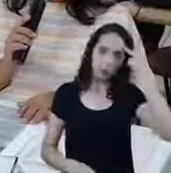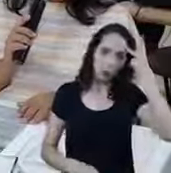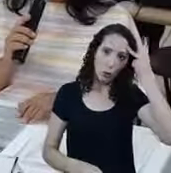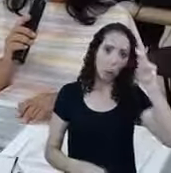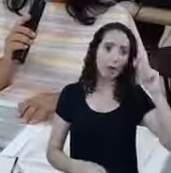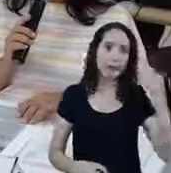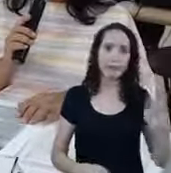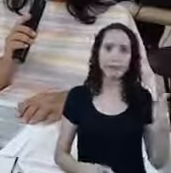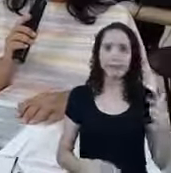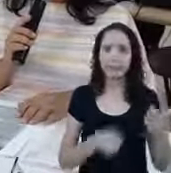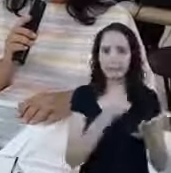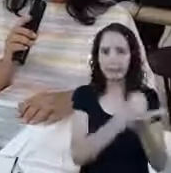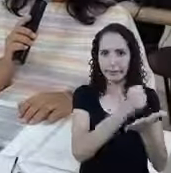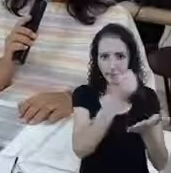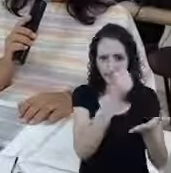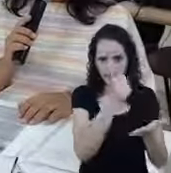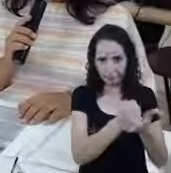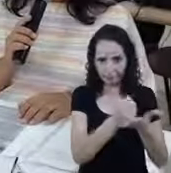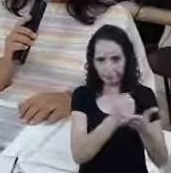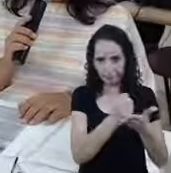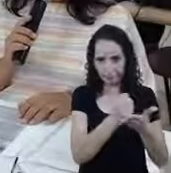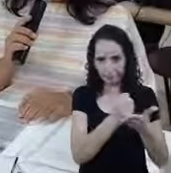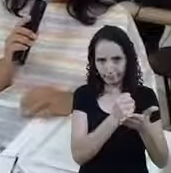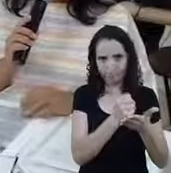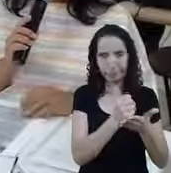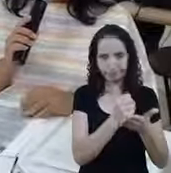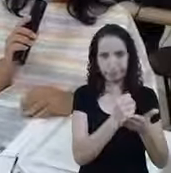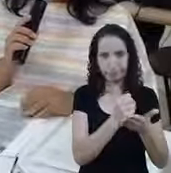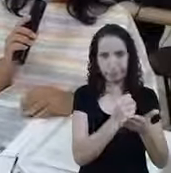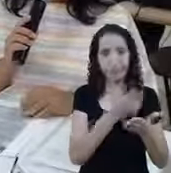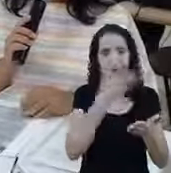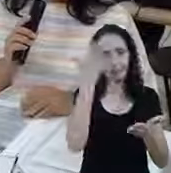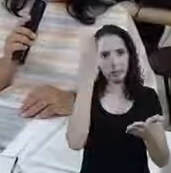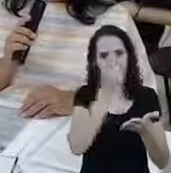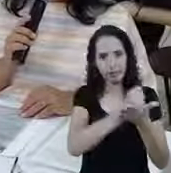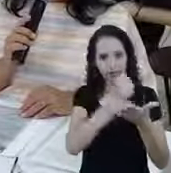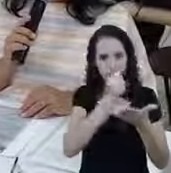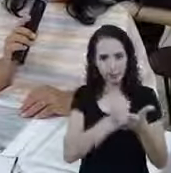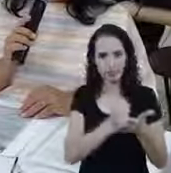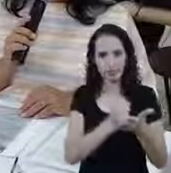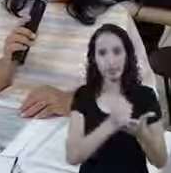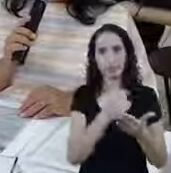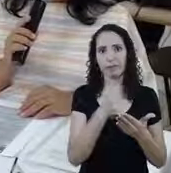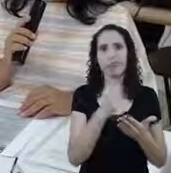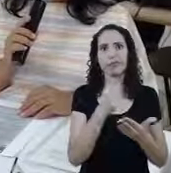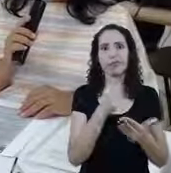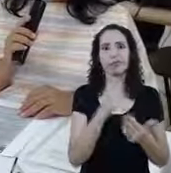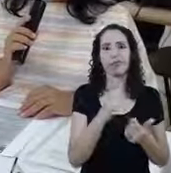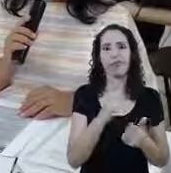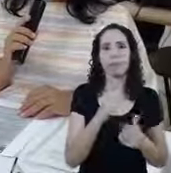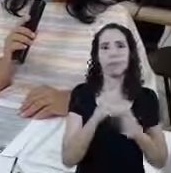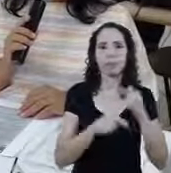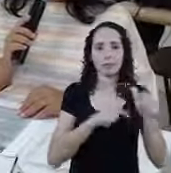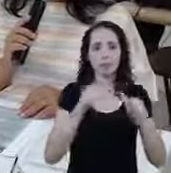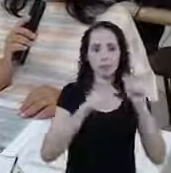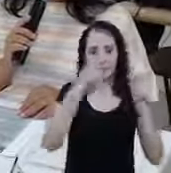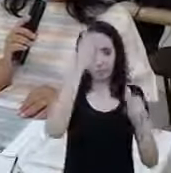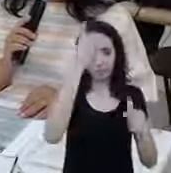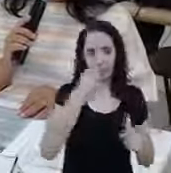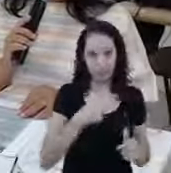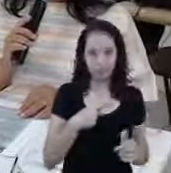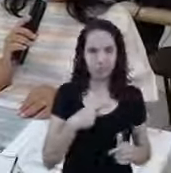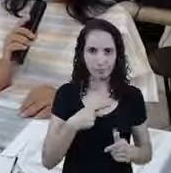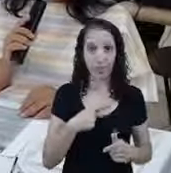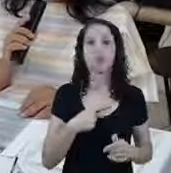outro membro Da família Que seja Trabalhador informal Sem registro Enfim Sem vínculo empregatício Formal Anotado na carteira De trabalho